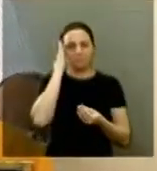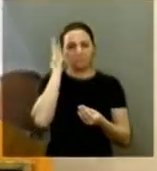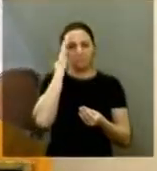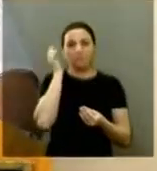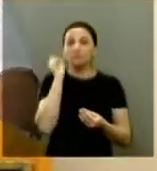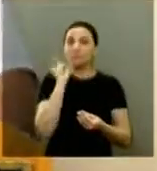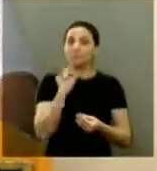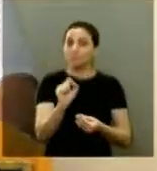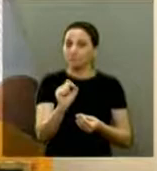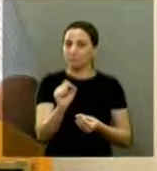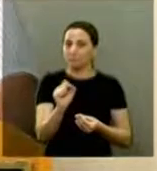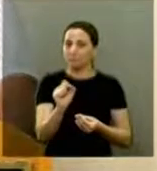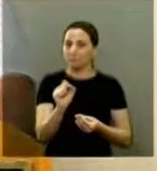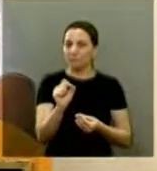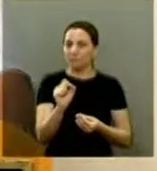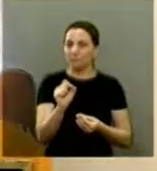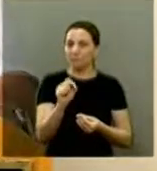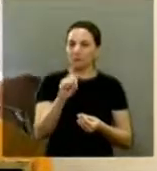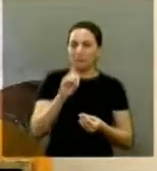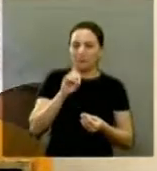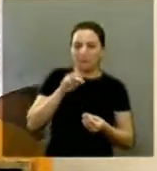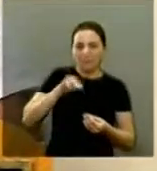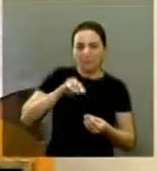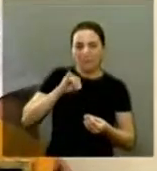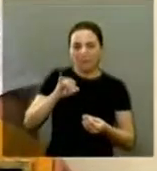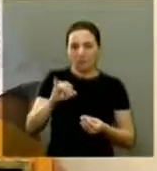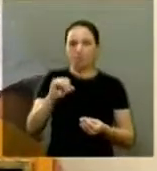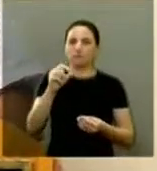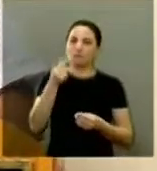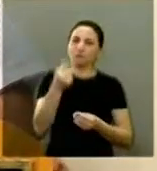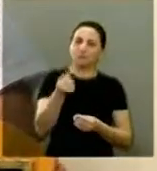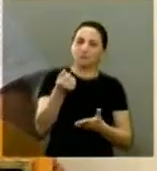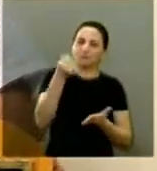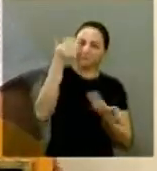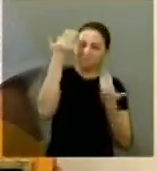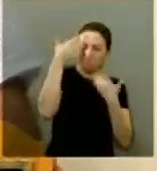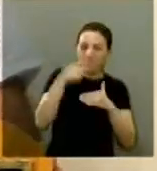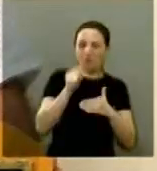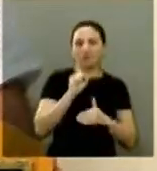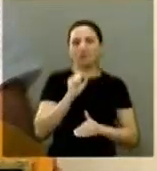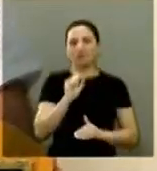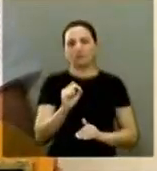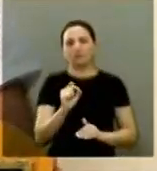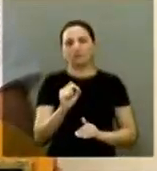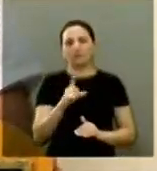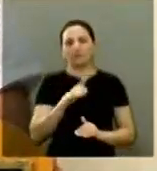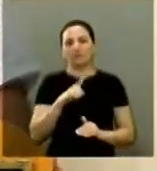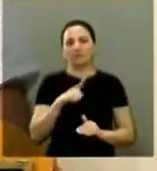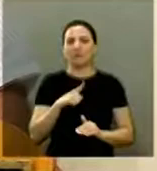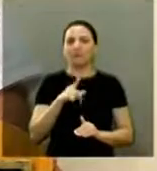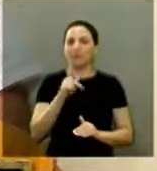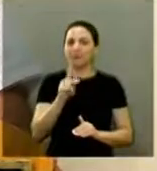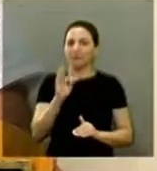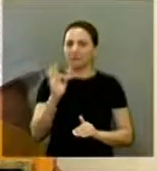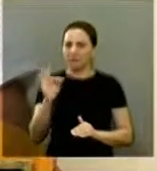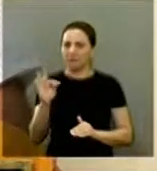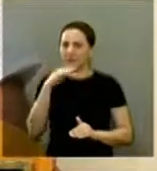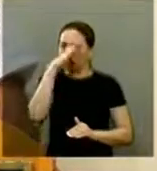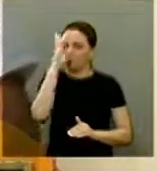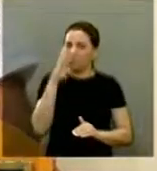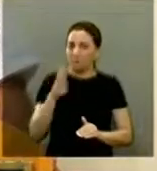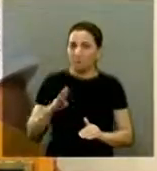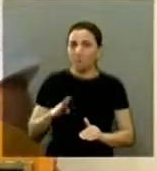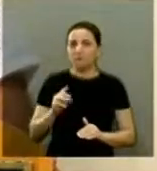agora se desvia milhões e milhões de reais comprovadamente quer dizer isso abasteceu o partido dos trabalhadores no Brasil